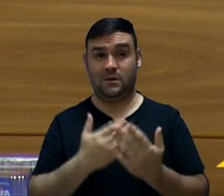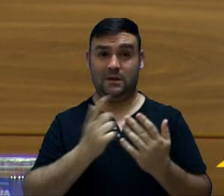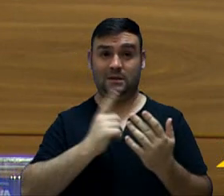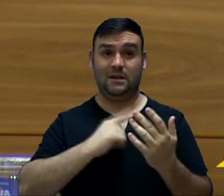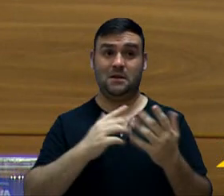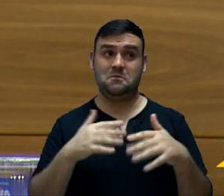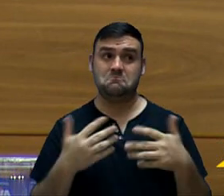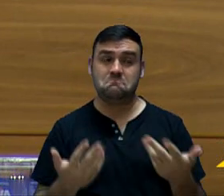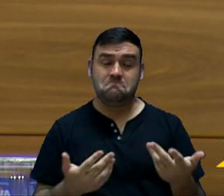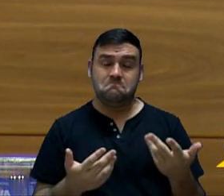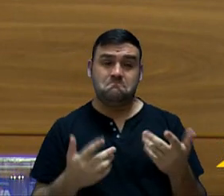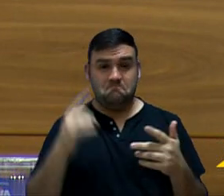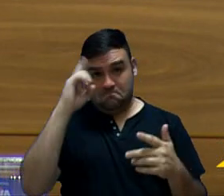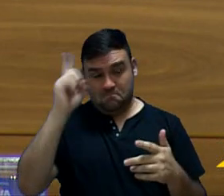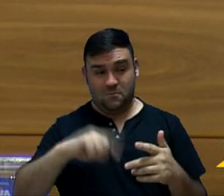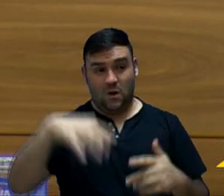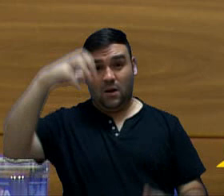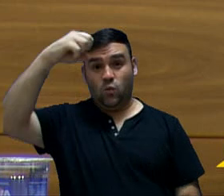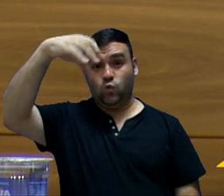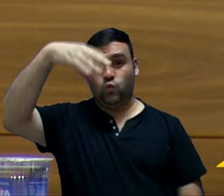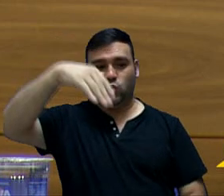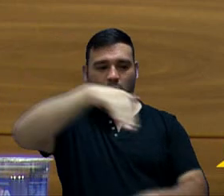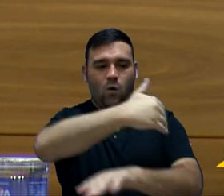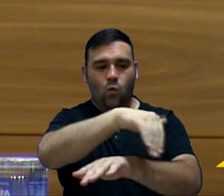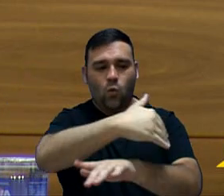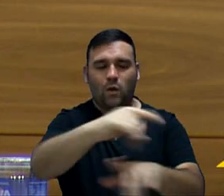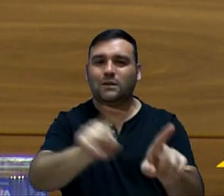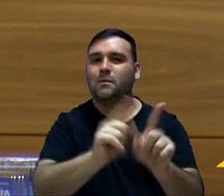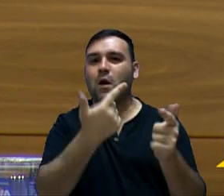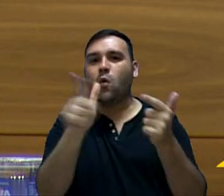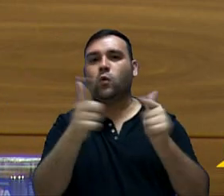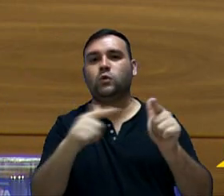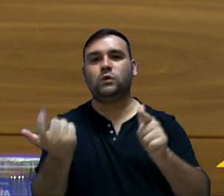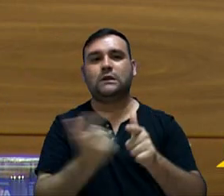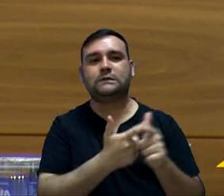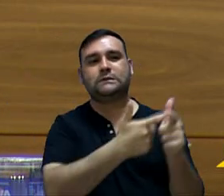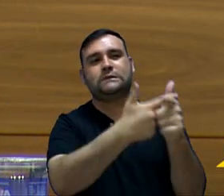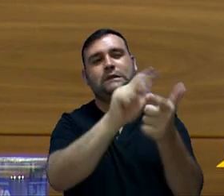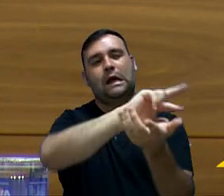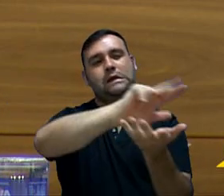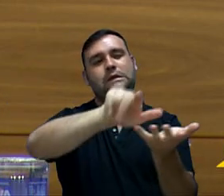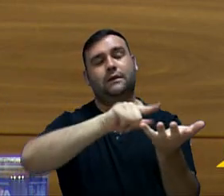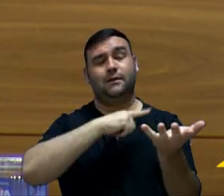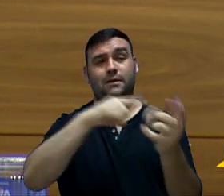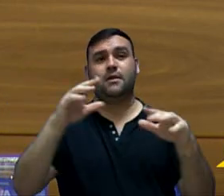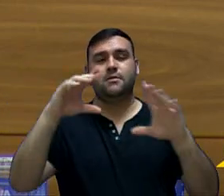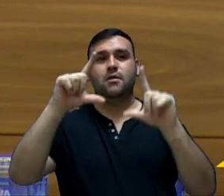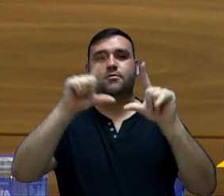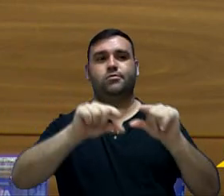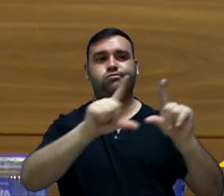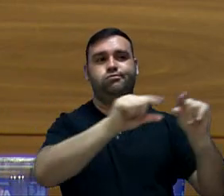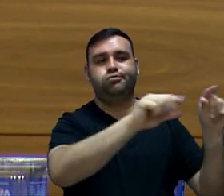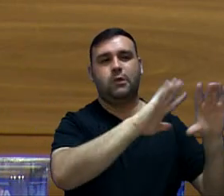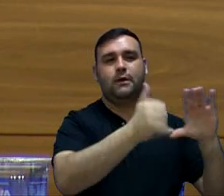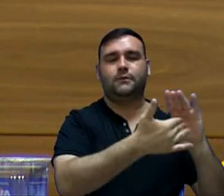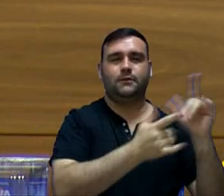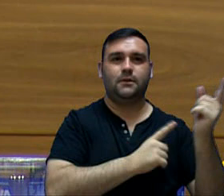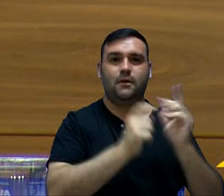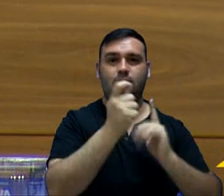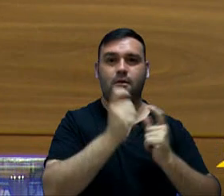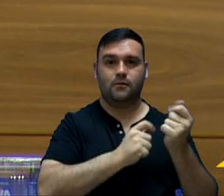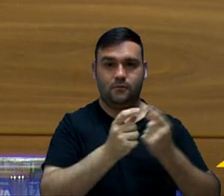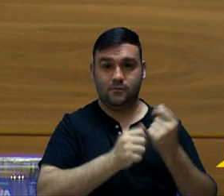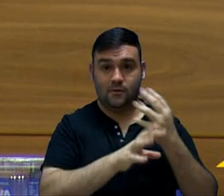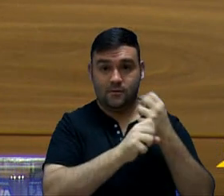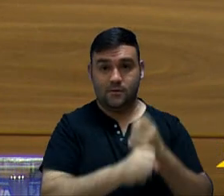poderia ou deveria estar, iluminação pública e tantas outras despesas que foram diminuídas do orçamento para